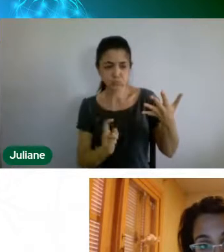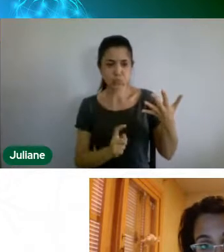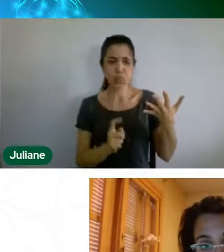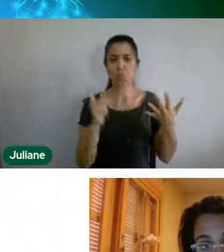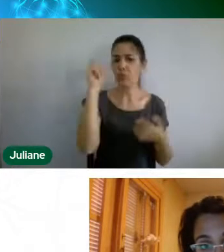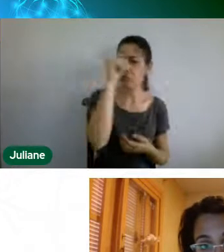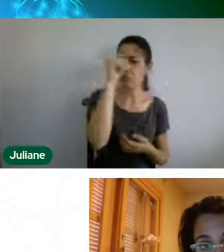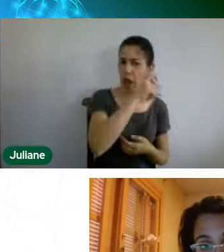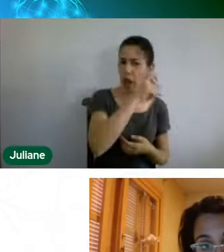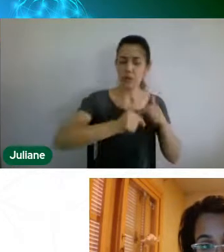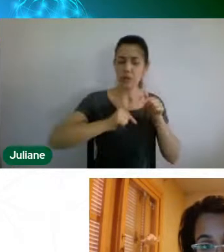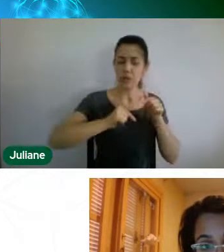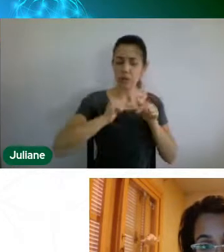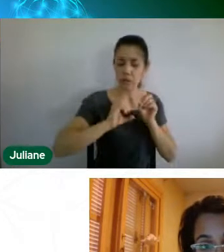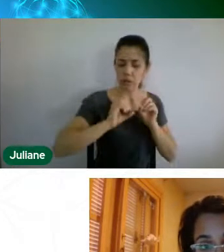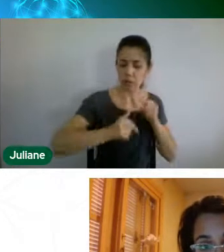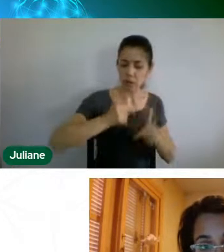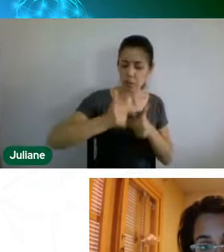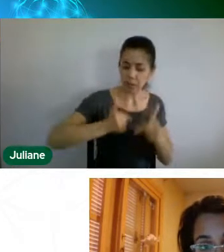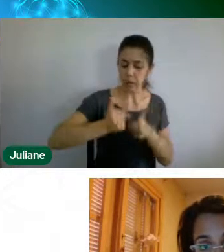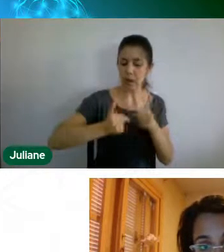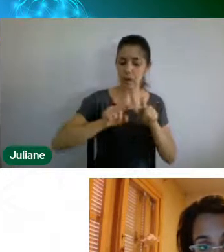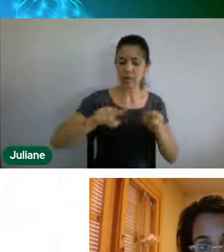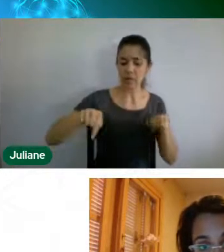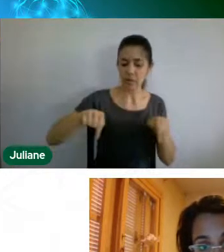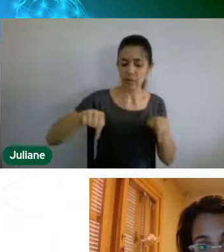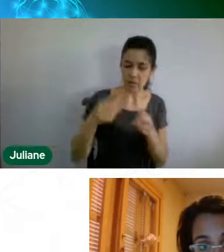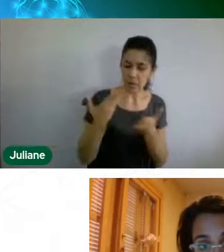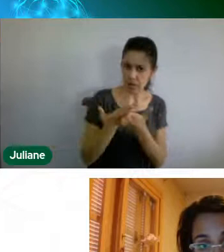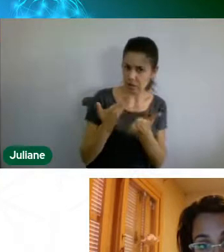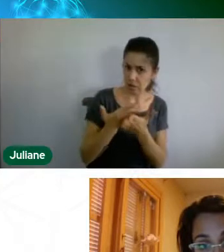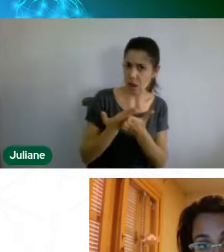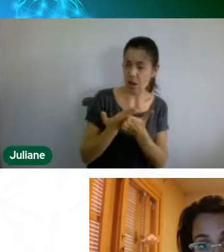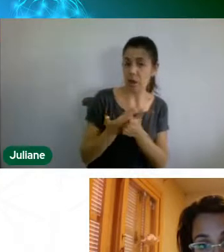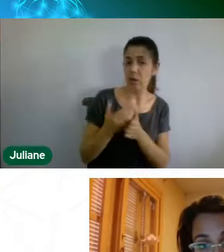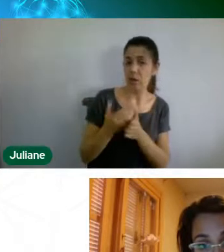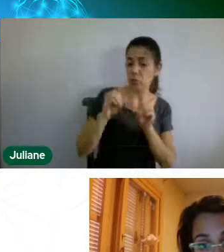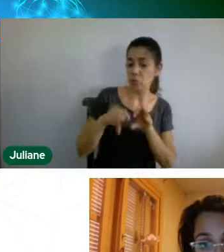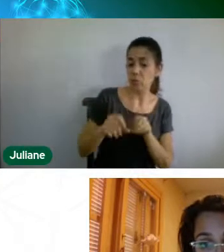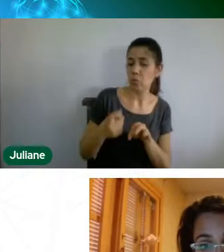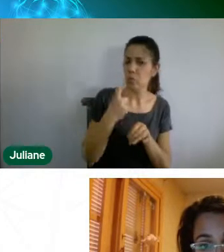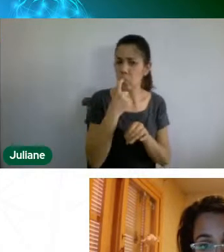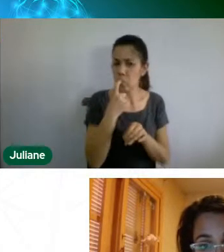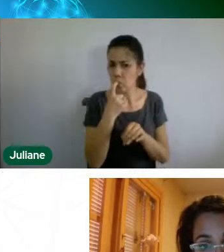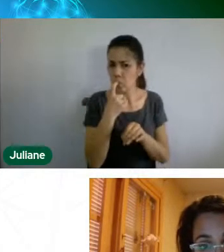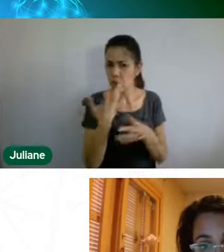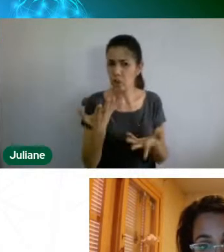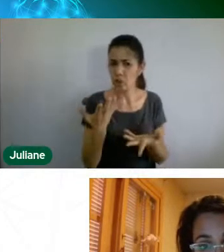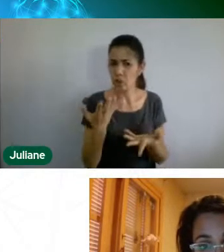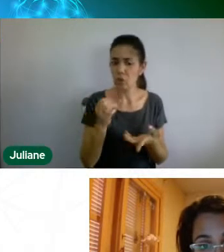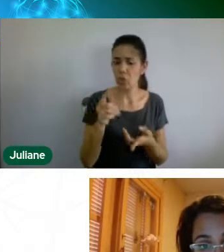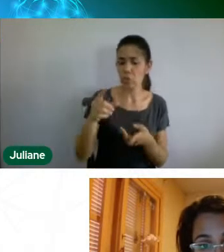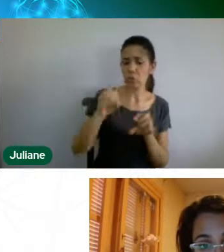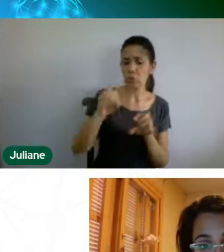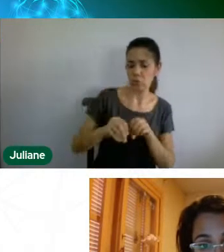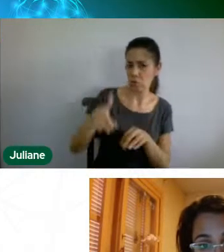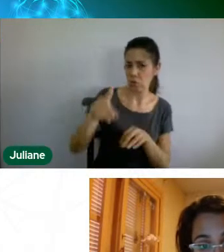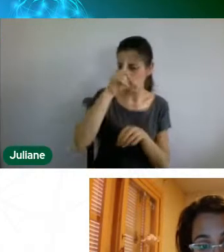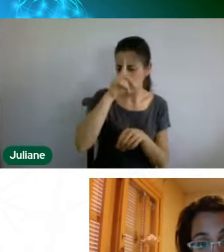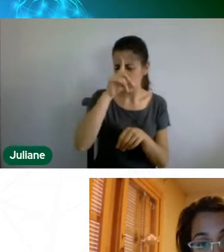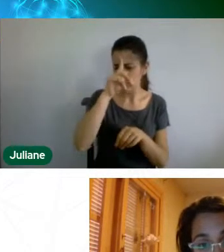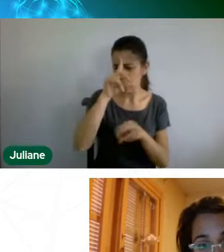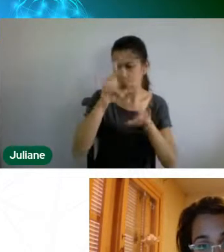com paleontologia. Se esses professores enfrentam essa dificuldade pra trabalhar com o tema, se enfrentam, quais são essas